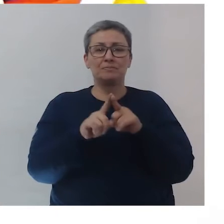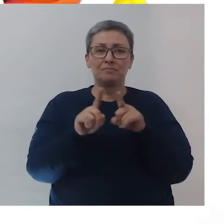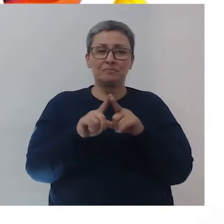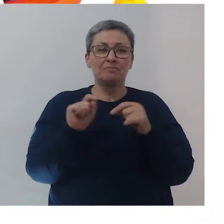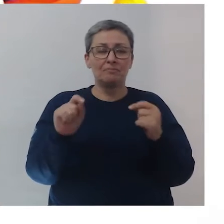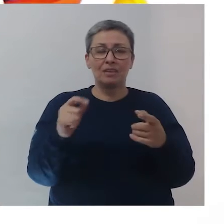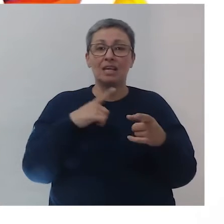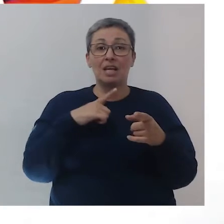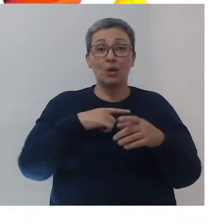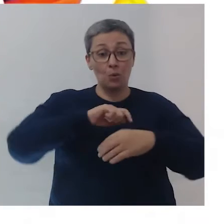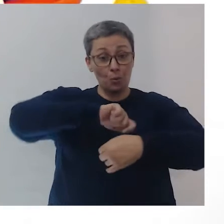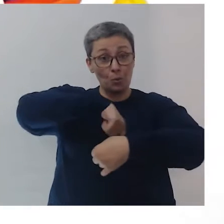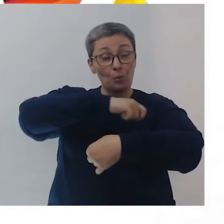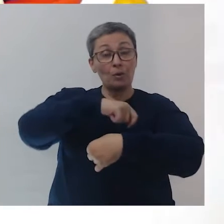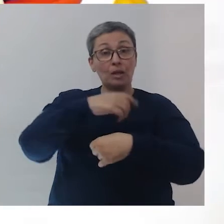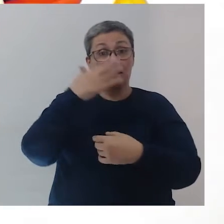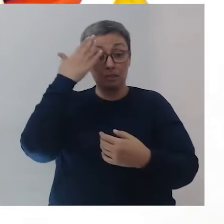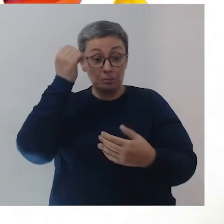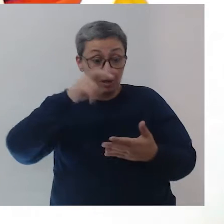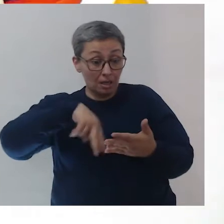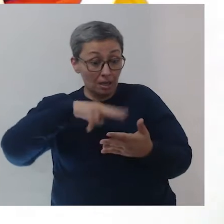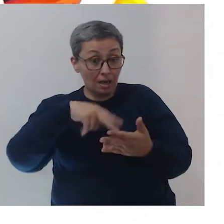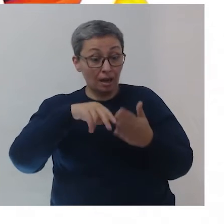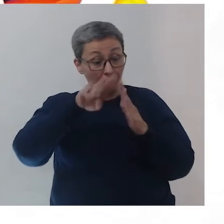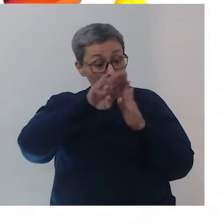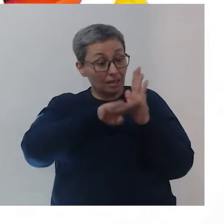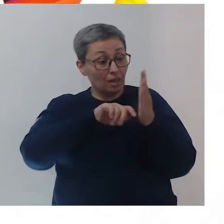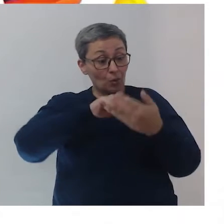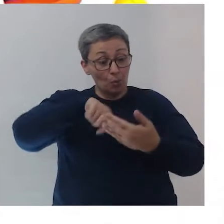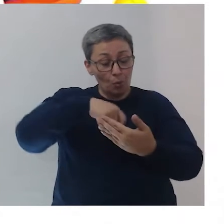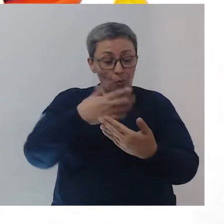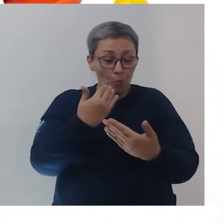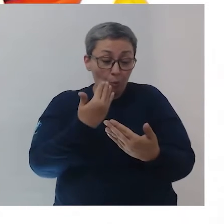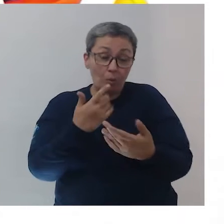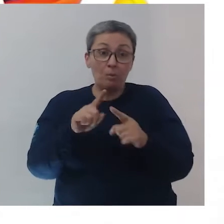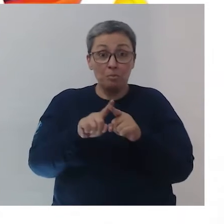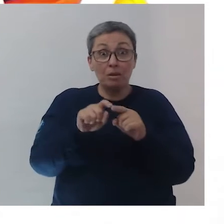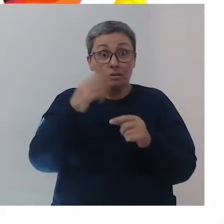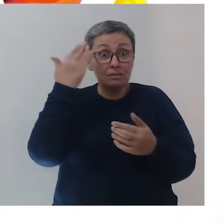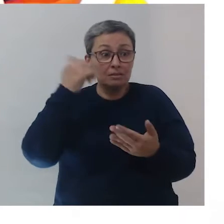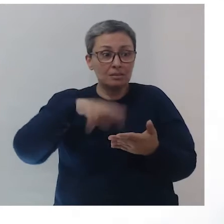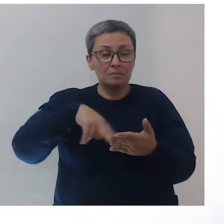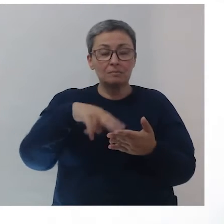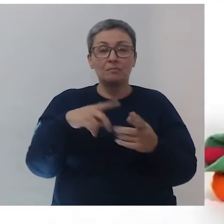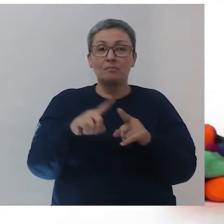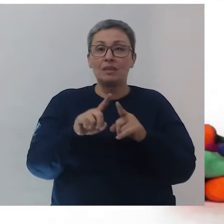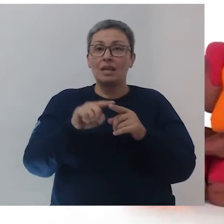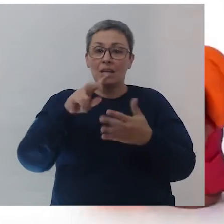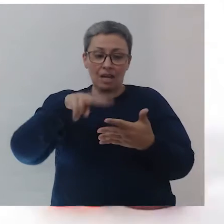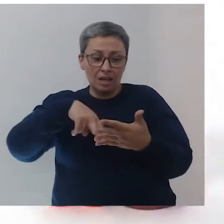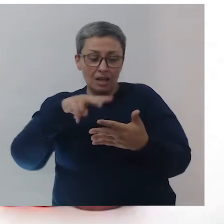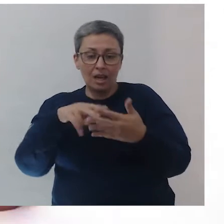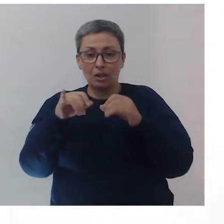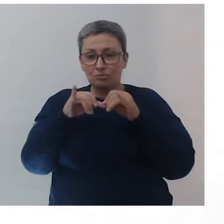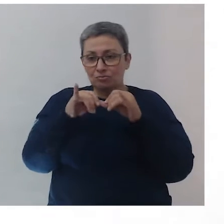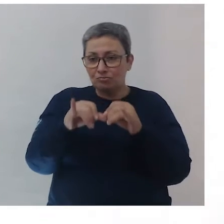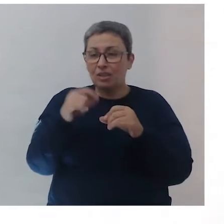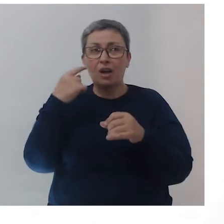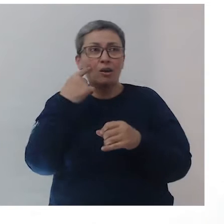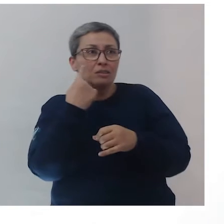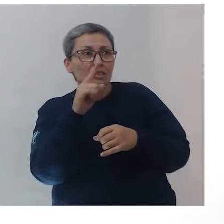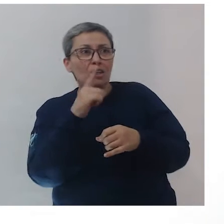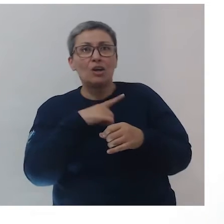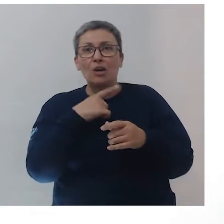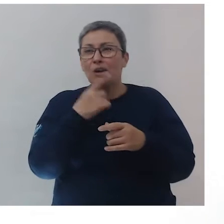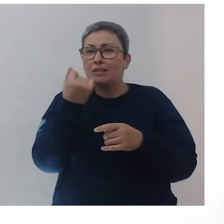Porque eu sou cozinheira, eu sei ler, me dá a receita de um documento, sei ler. Eu sei ler lá no supermercado, eu olho,